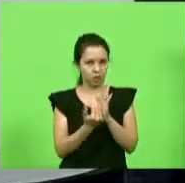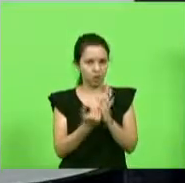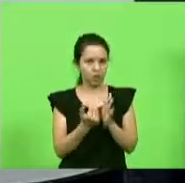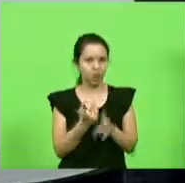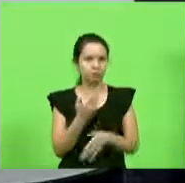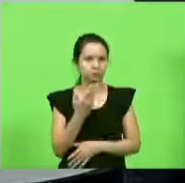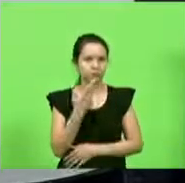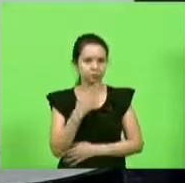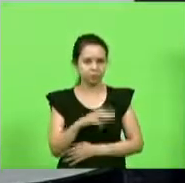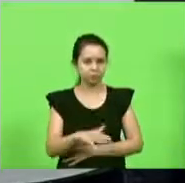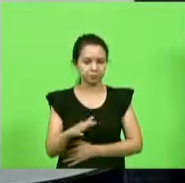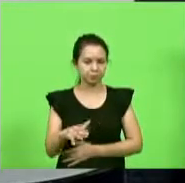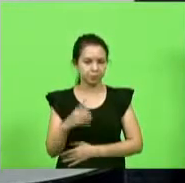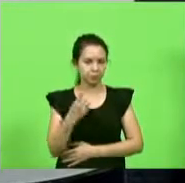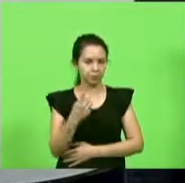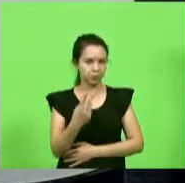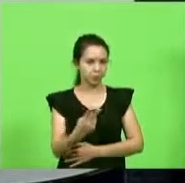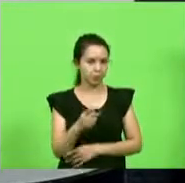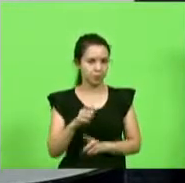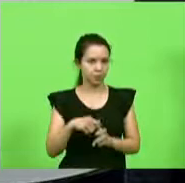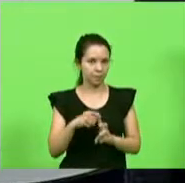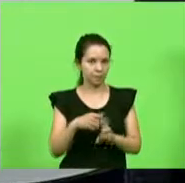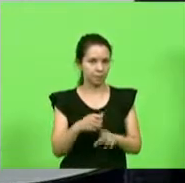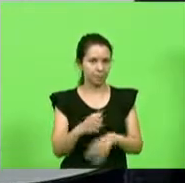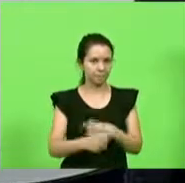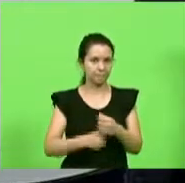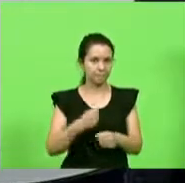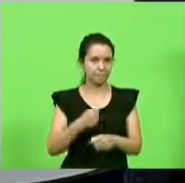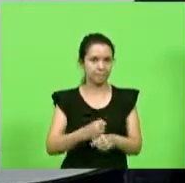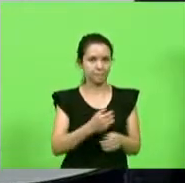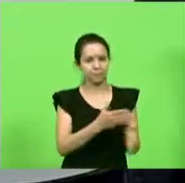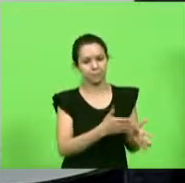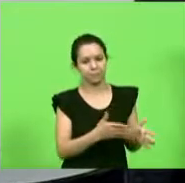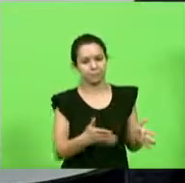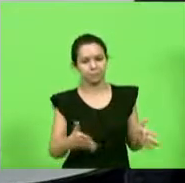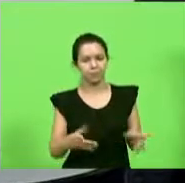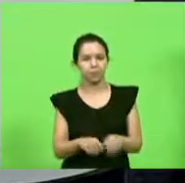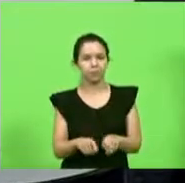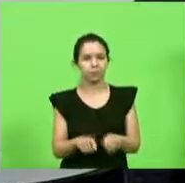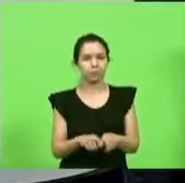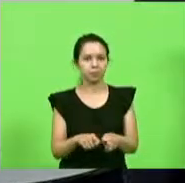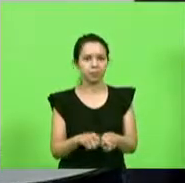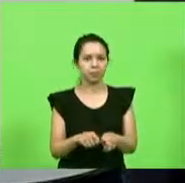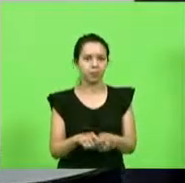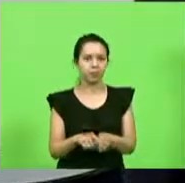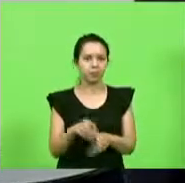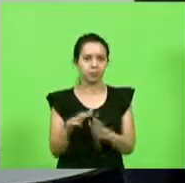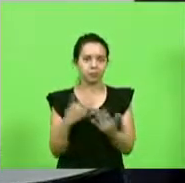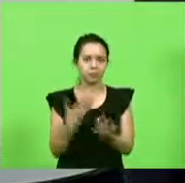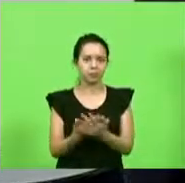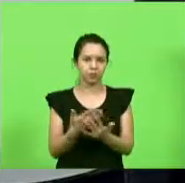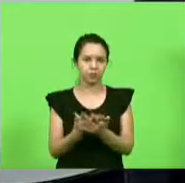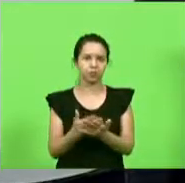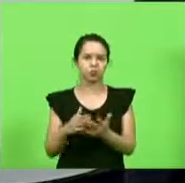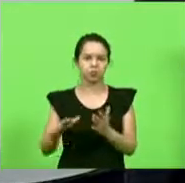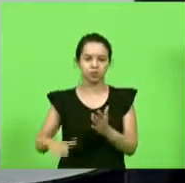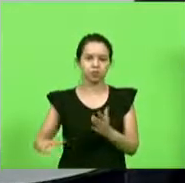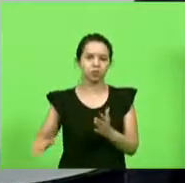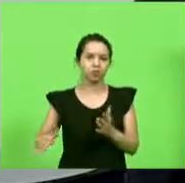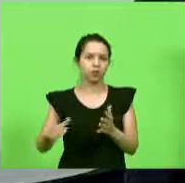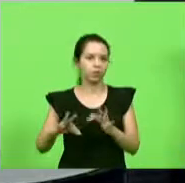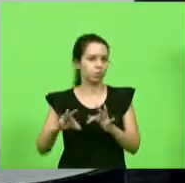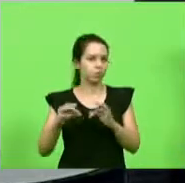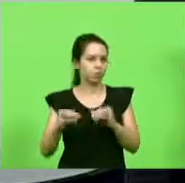meses o ano inteiro e creche para todo mundo toda mulher que trabalha em Rio do Sul tem